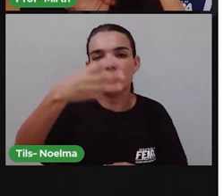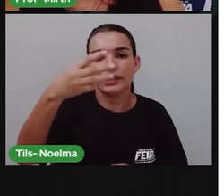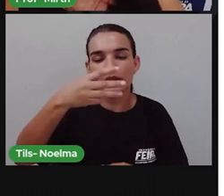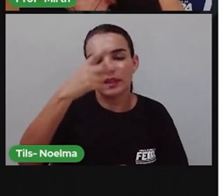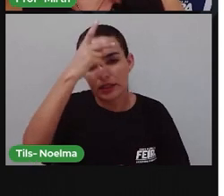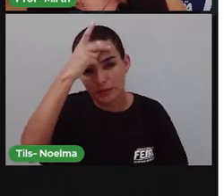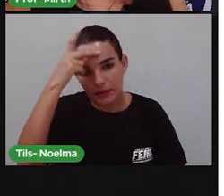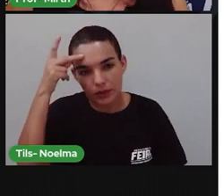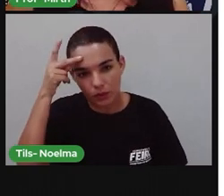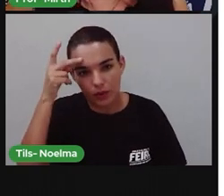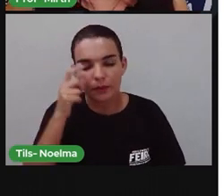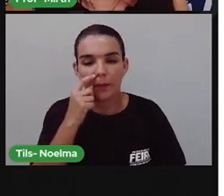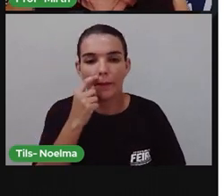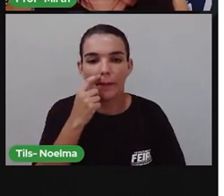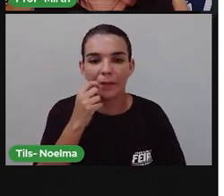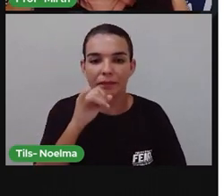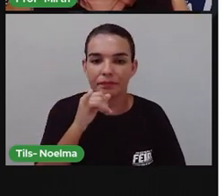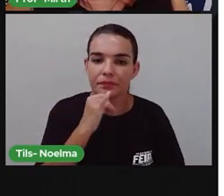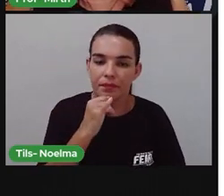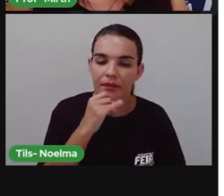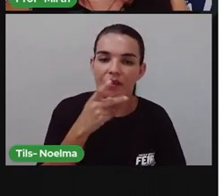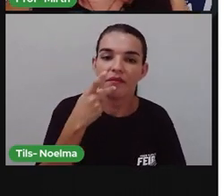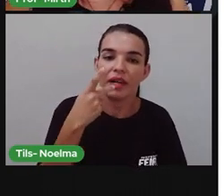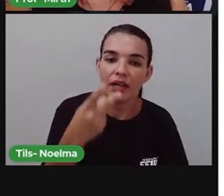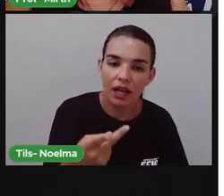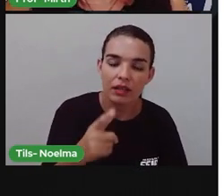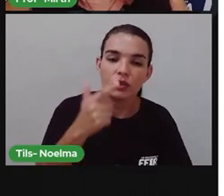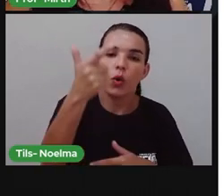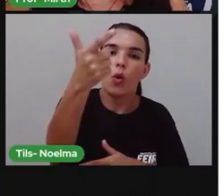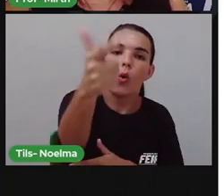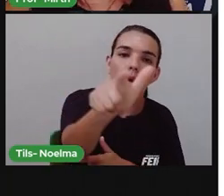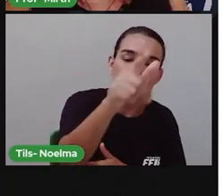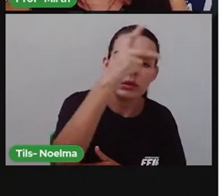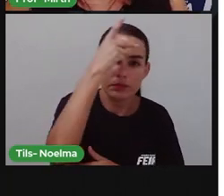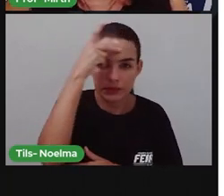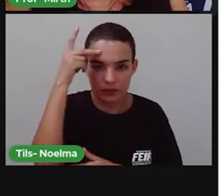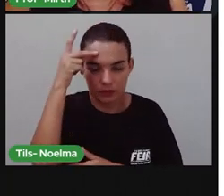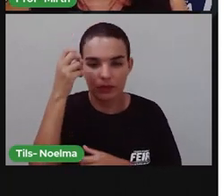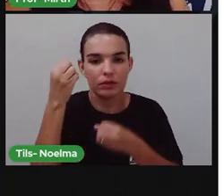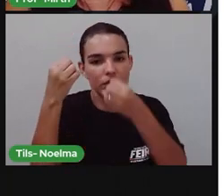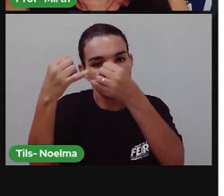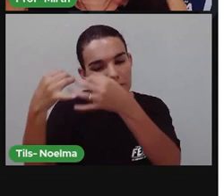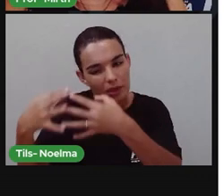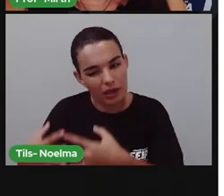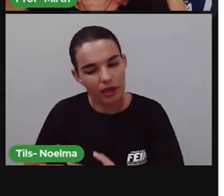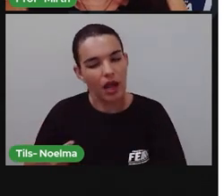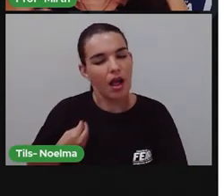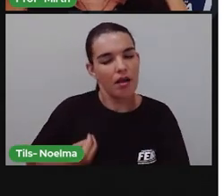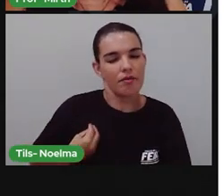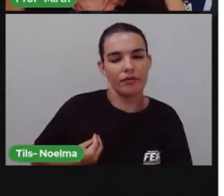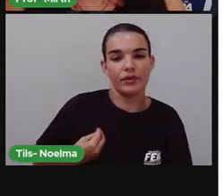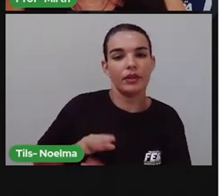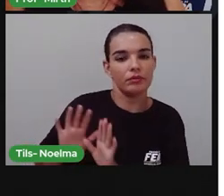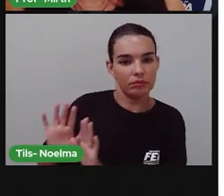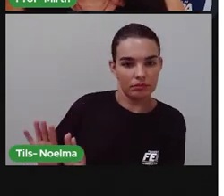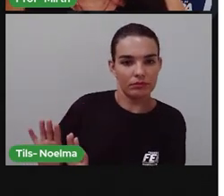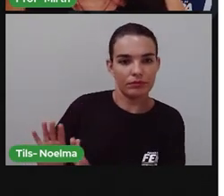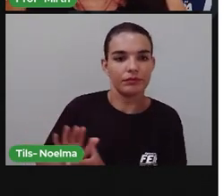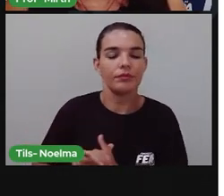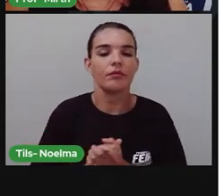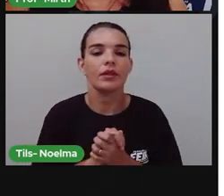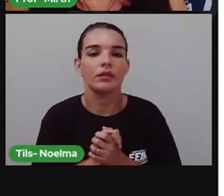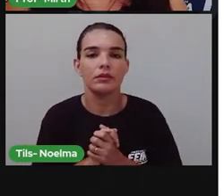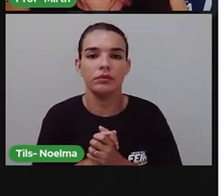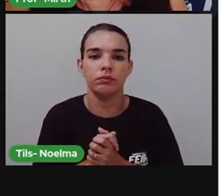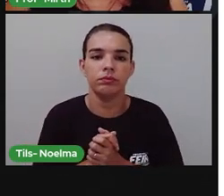de tal, tal, tal, então dessa forma eu estaria aí contando a vida, é como se eu estivesse contando a vida de outra pessoa,